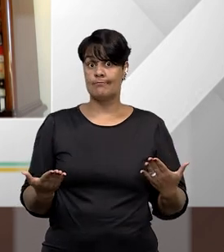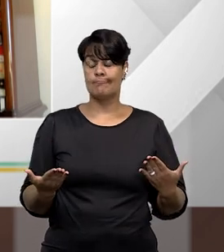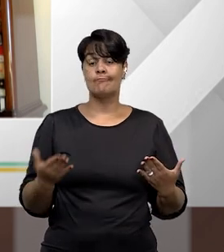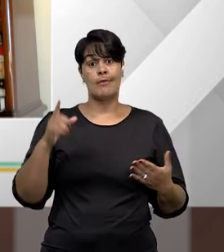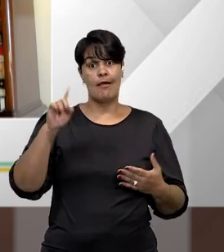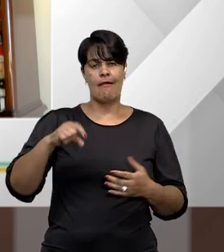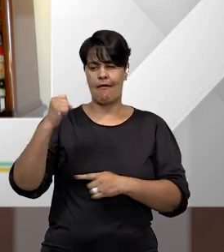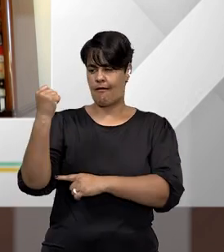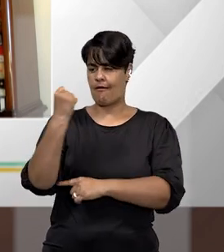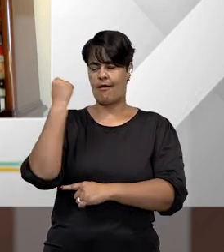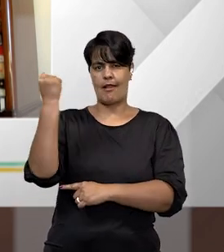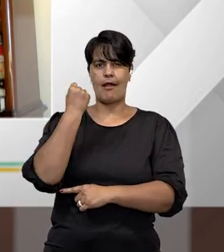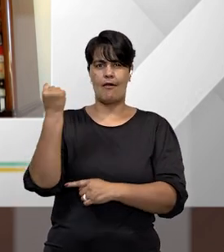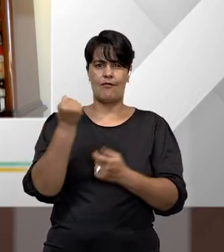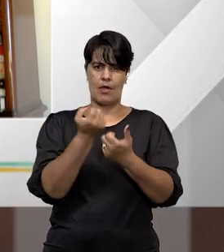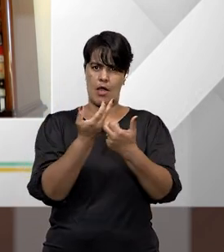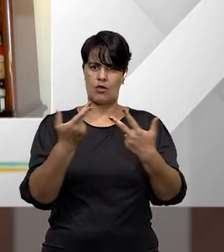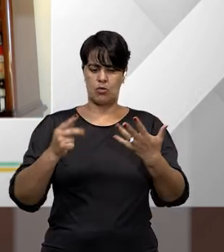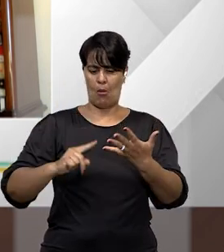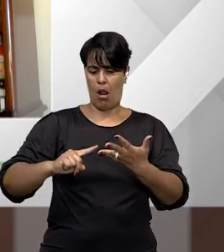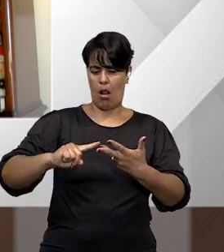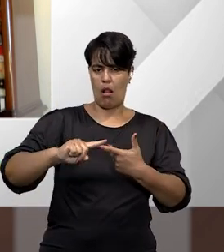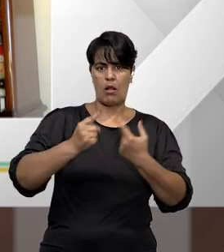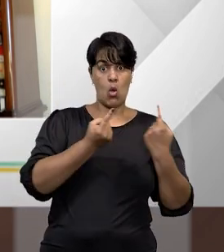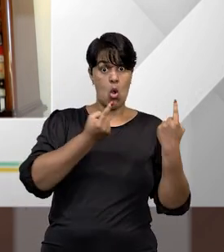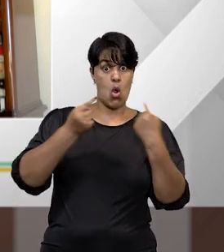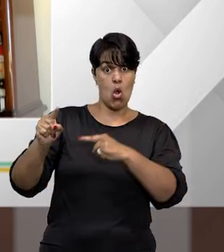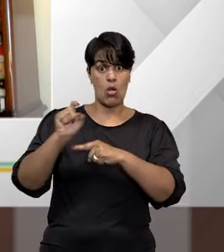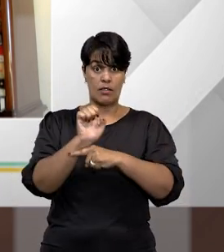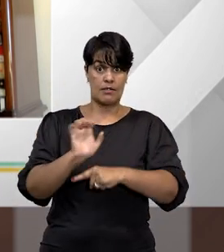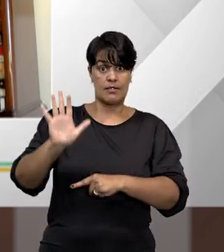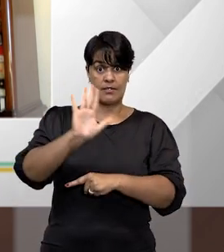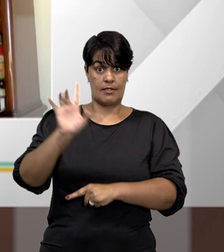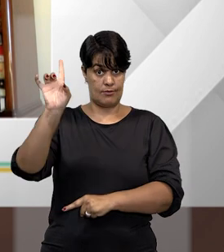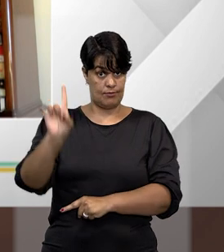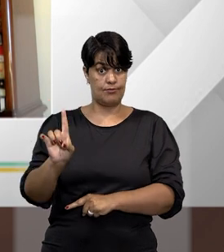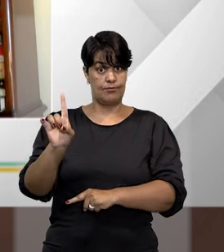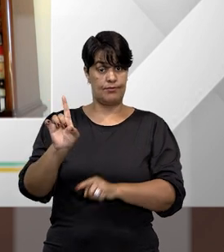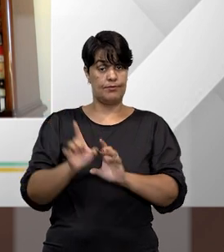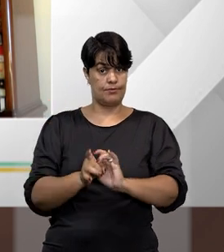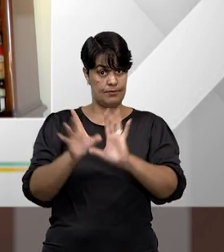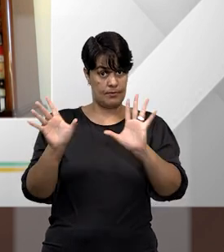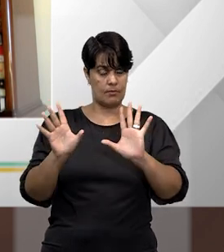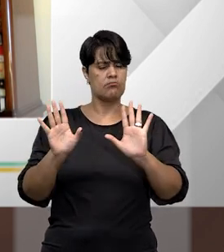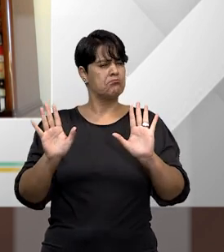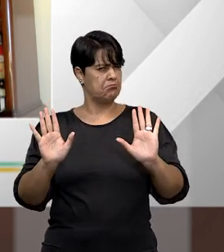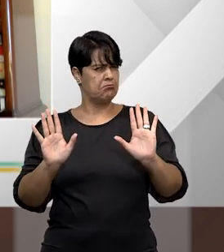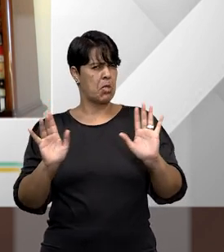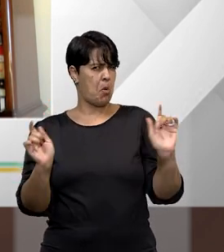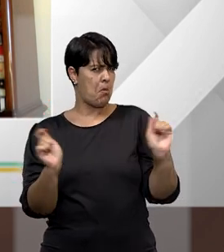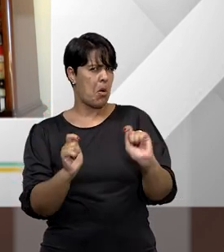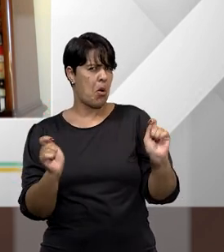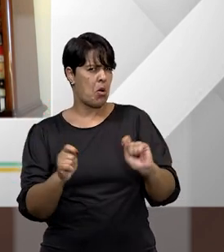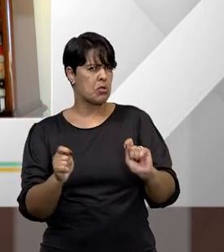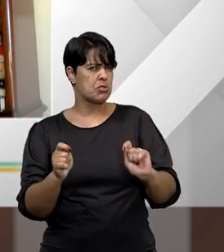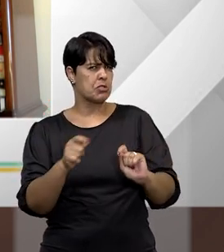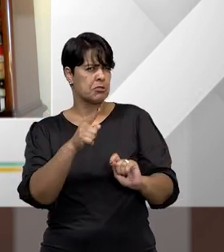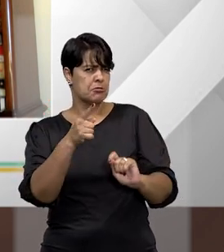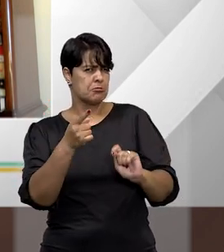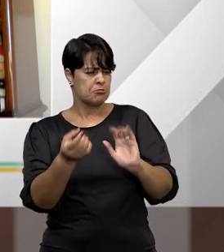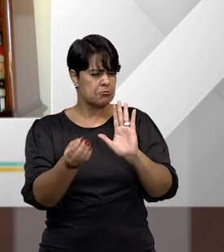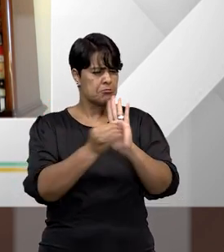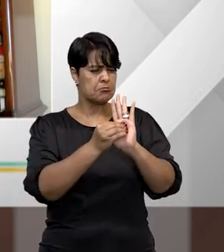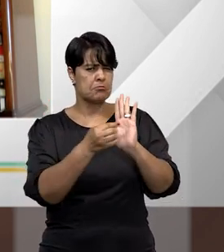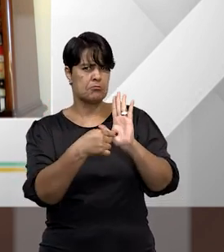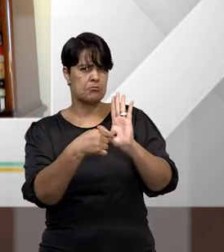contra o Estado Democrático de Direito, é possível, professor Ricardo, enquadrá-los, ou pelo menos enquadrar alguma dessas condutas